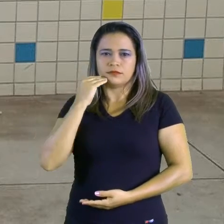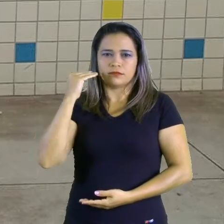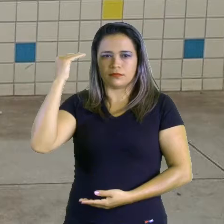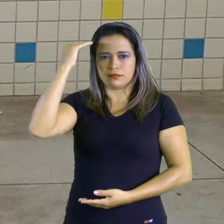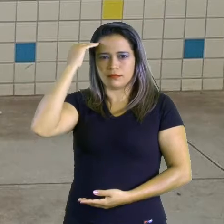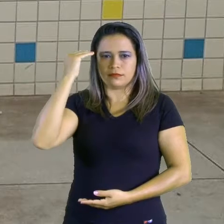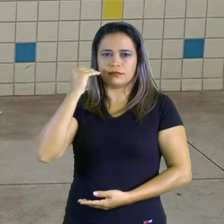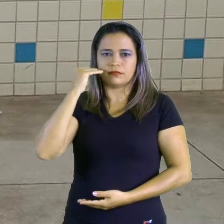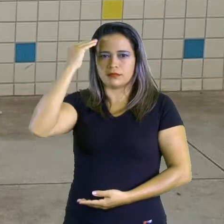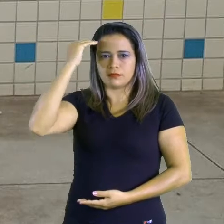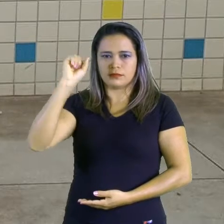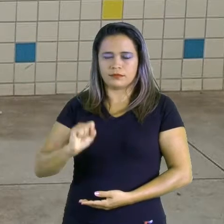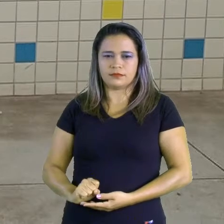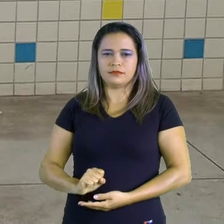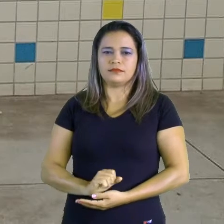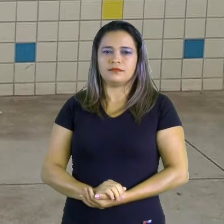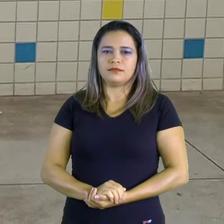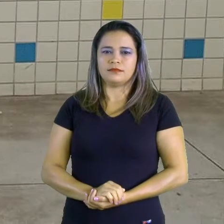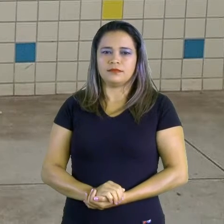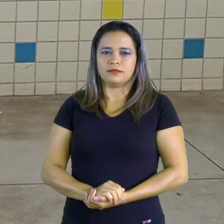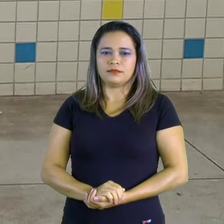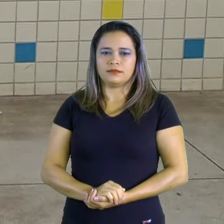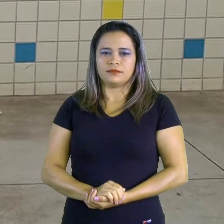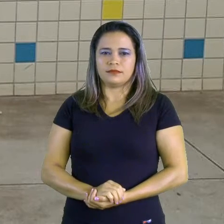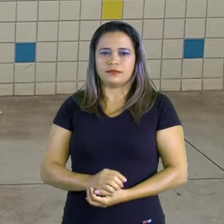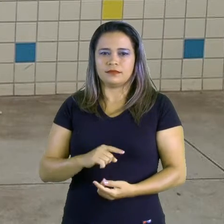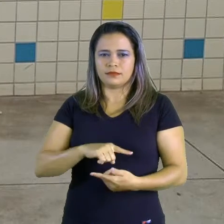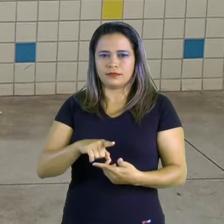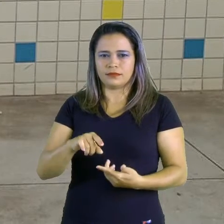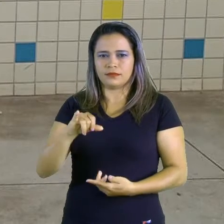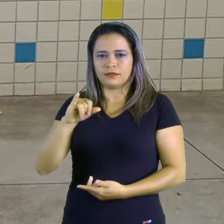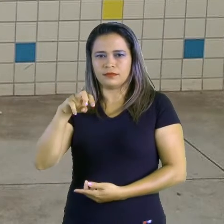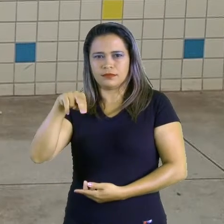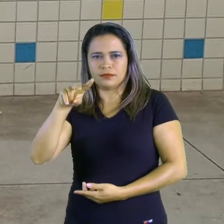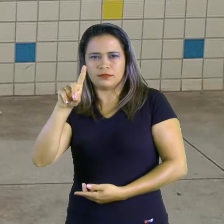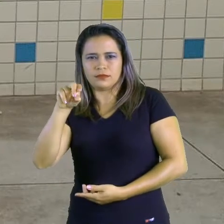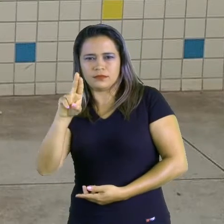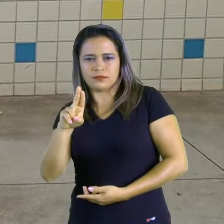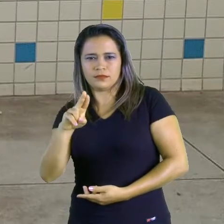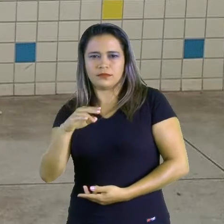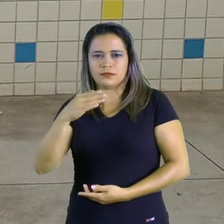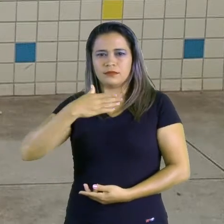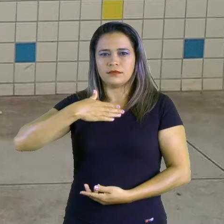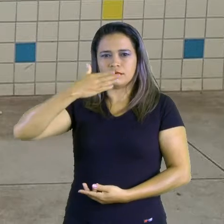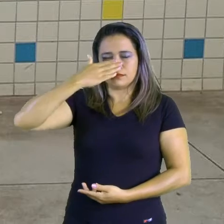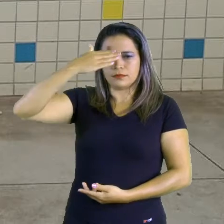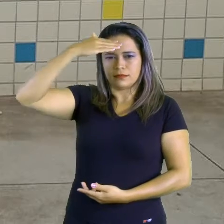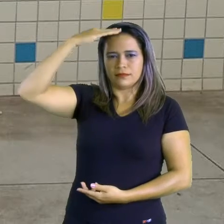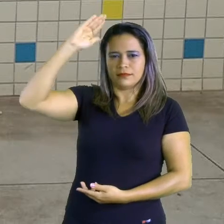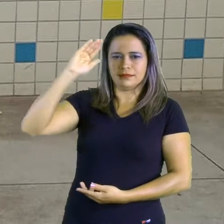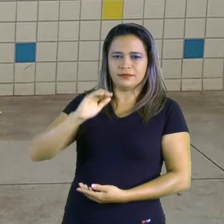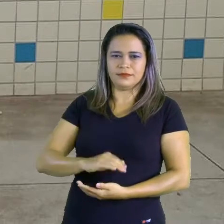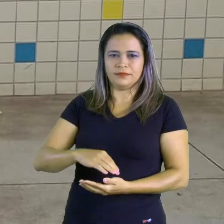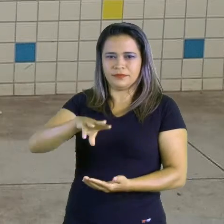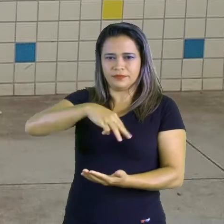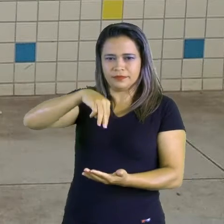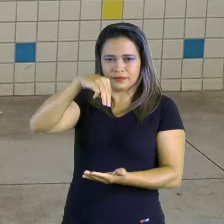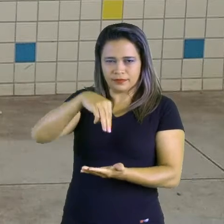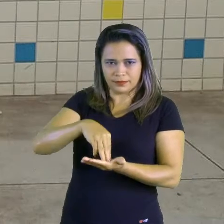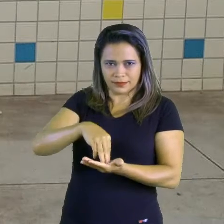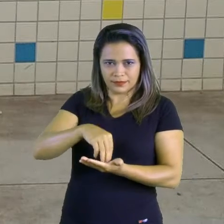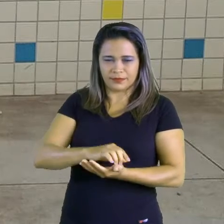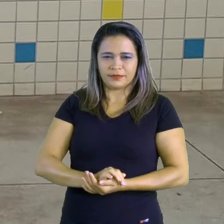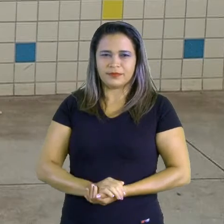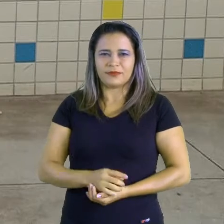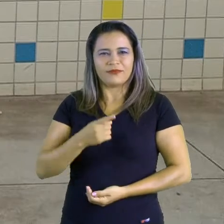Hindu na Índia e a Islâmica no Oriente Médio. Antes de nós falarmos sobre a regionalização do